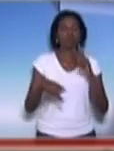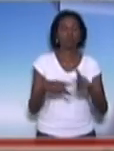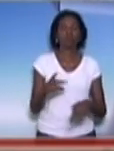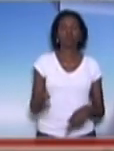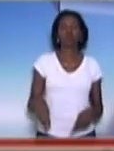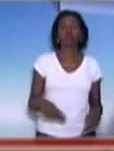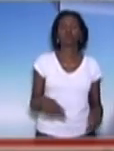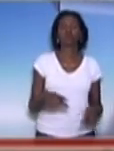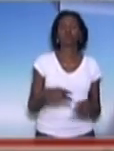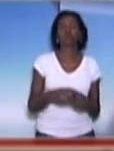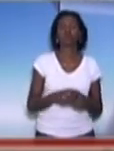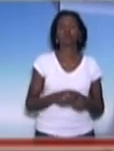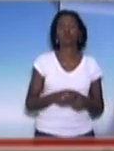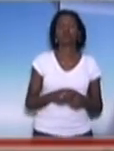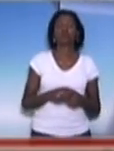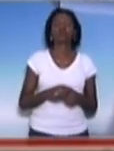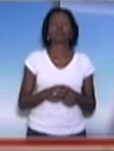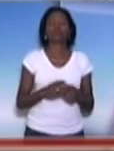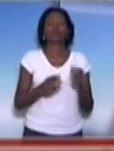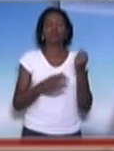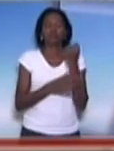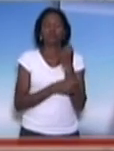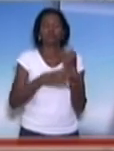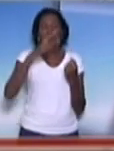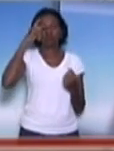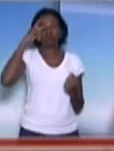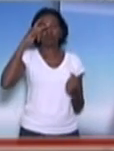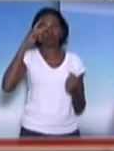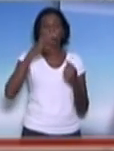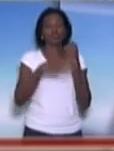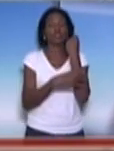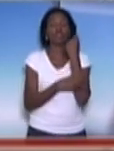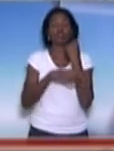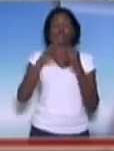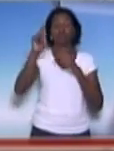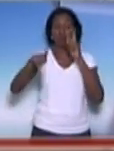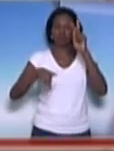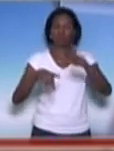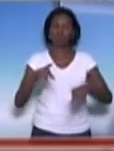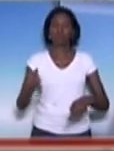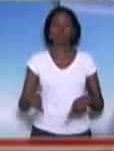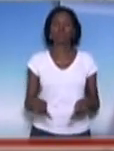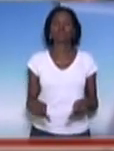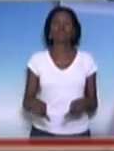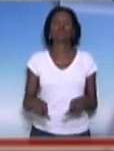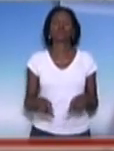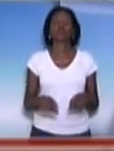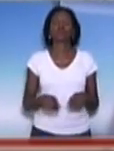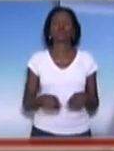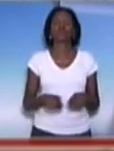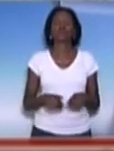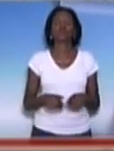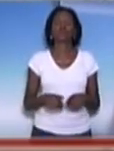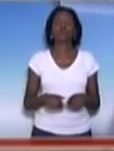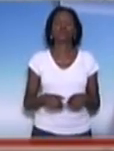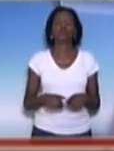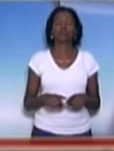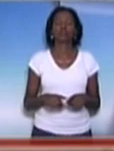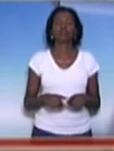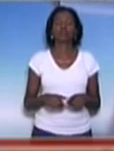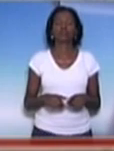públicos, na área da segurança pessoal, segurança pública, e que são